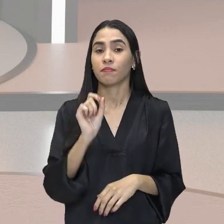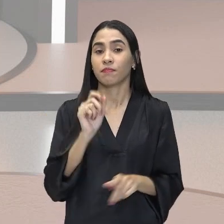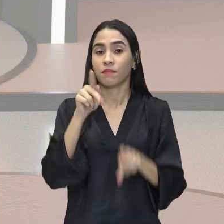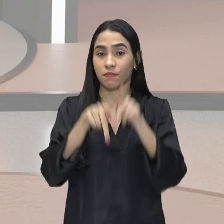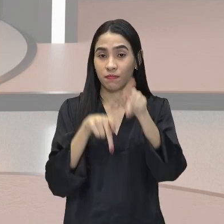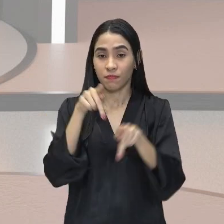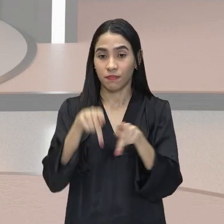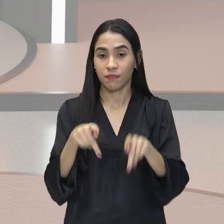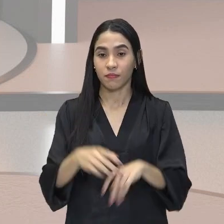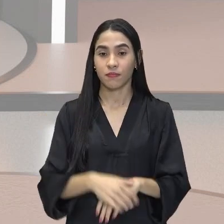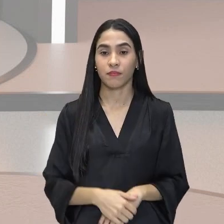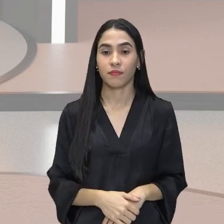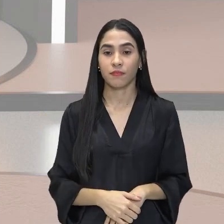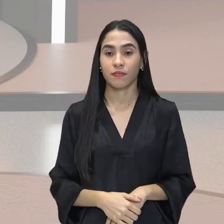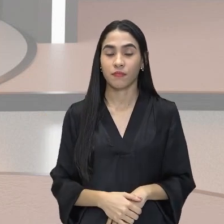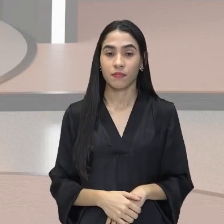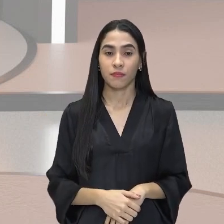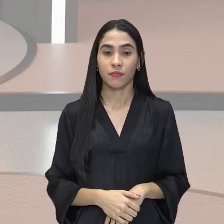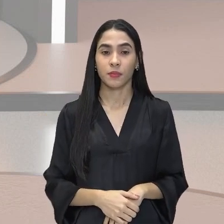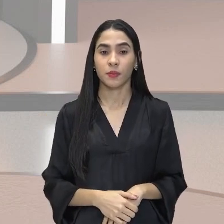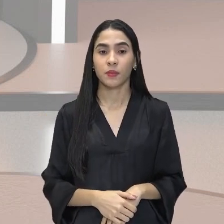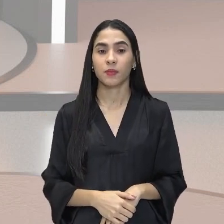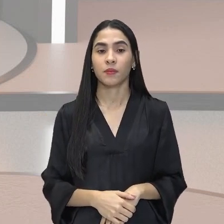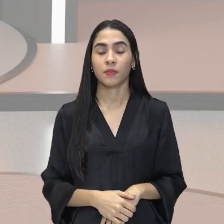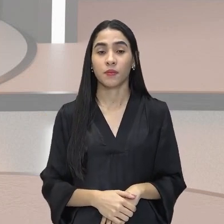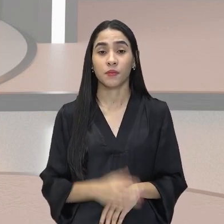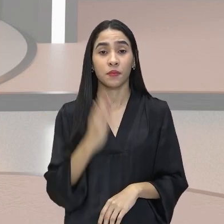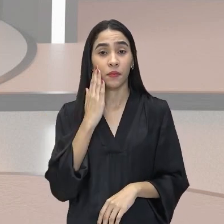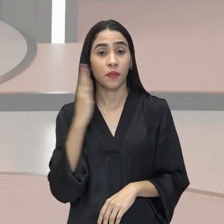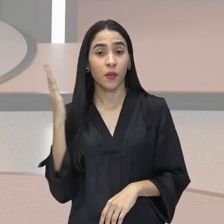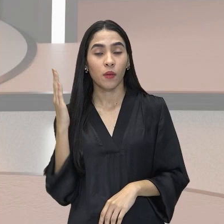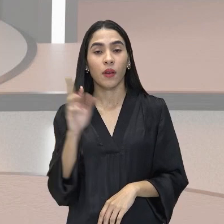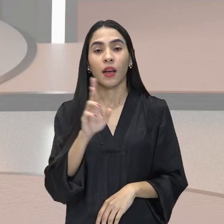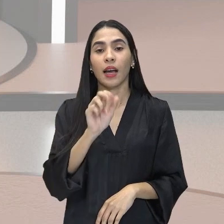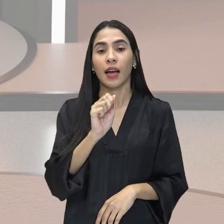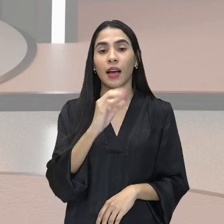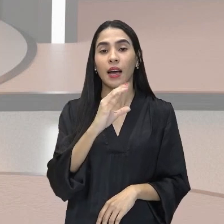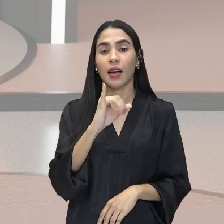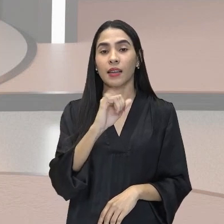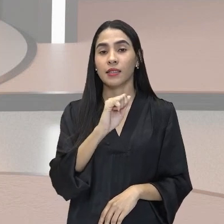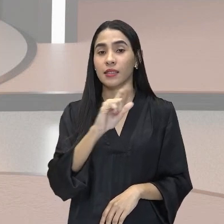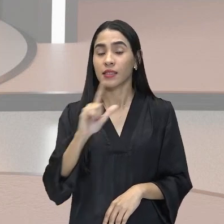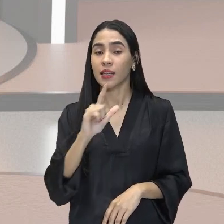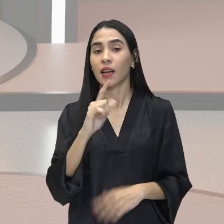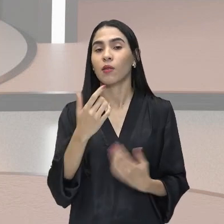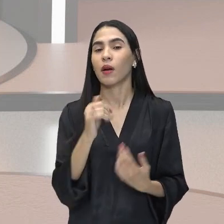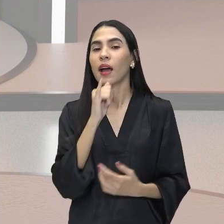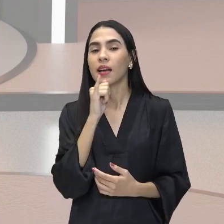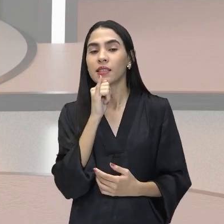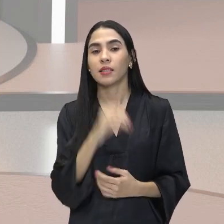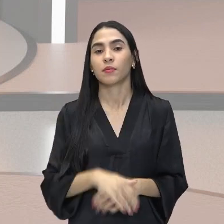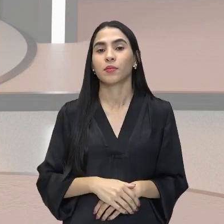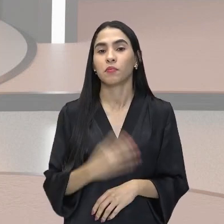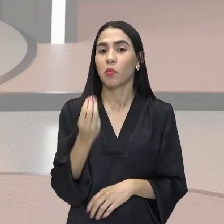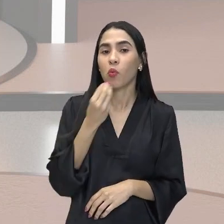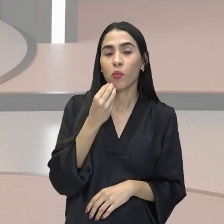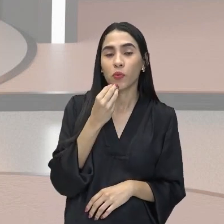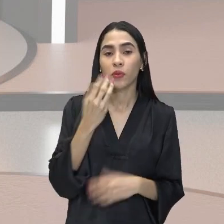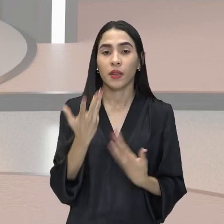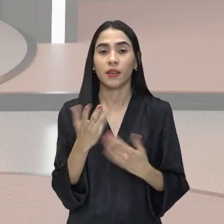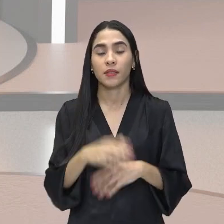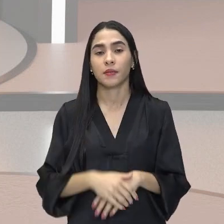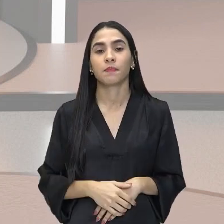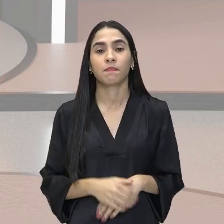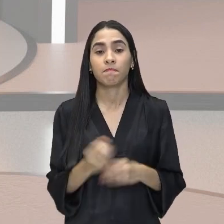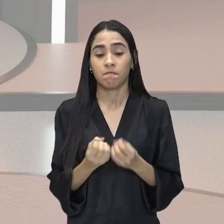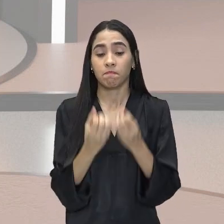pessoas. E a desigualdade racial? É justamente aquela. É a diferença de oportunidades que